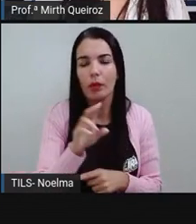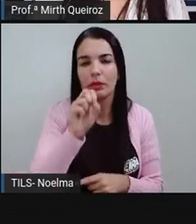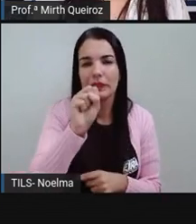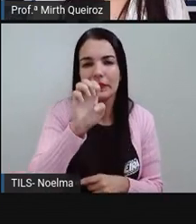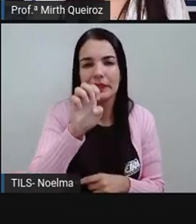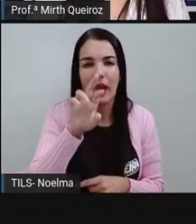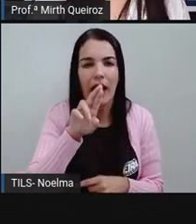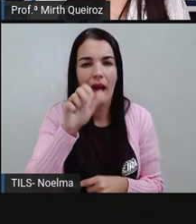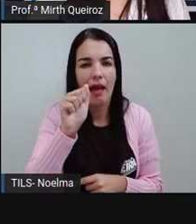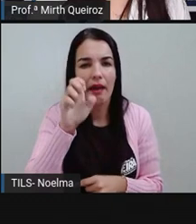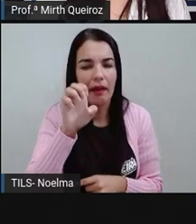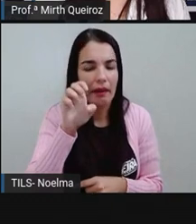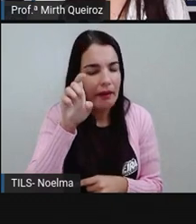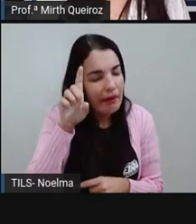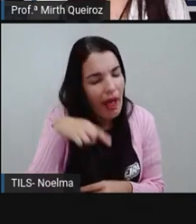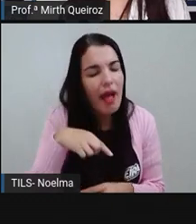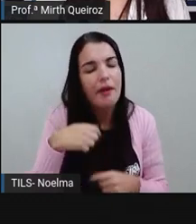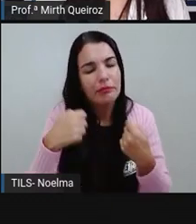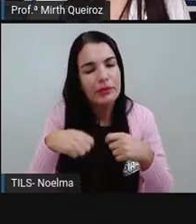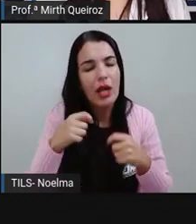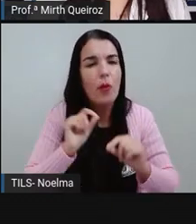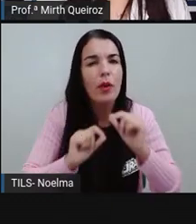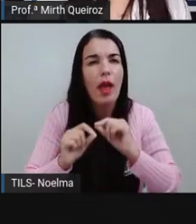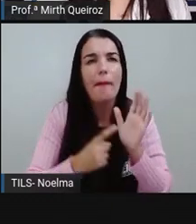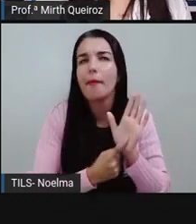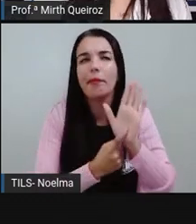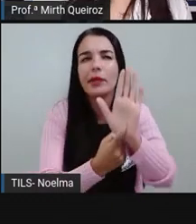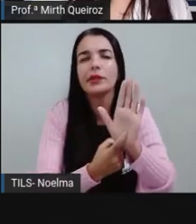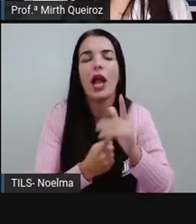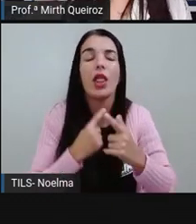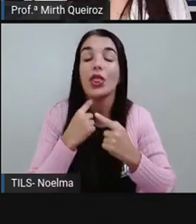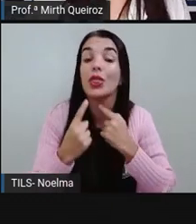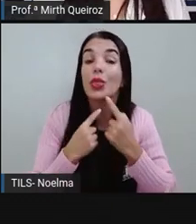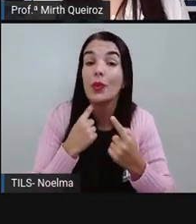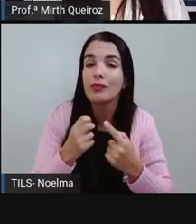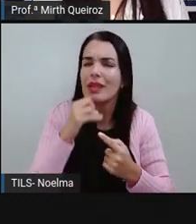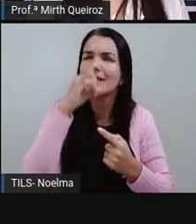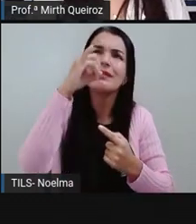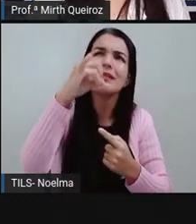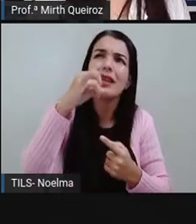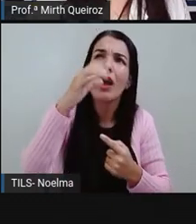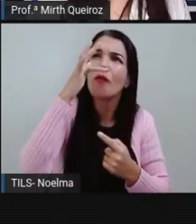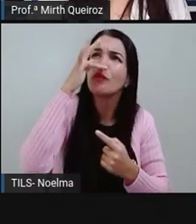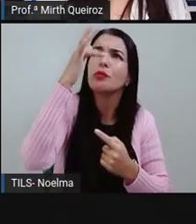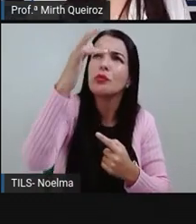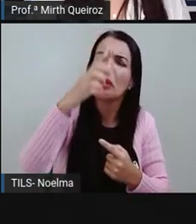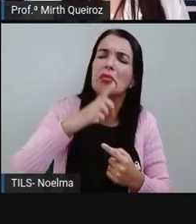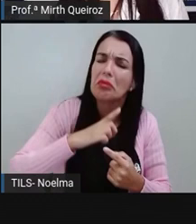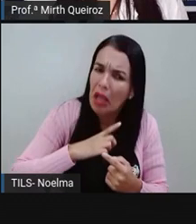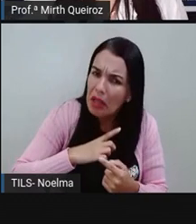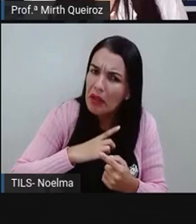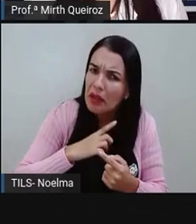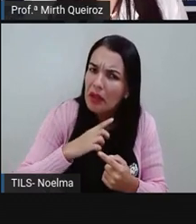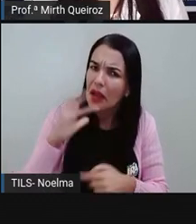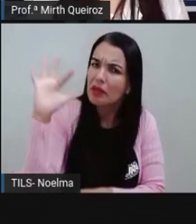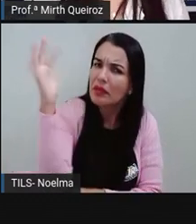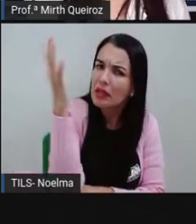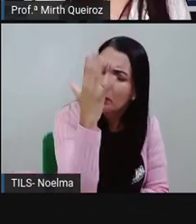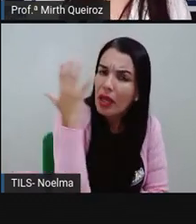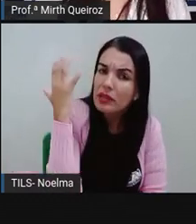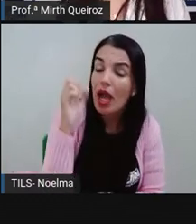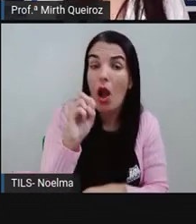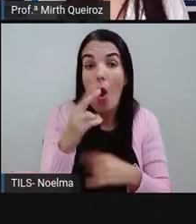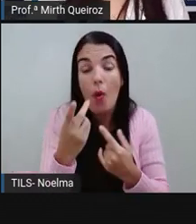tanto na música por indicar uma dúvida de que se no futuro a gente terá essa natureza ou não terá